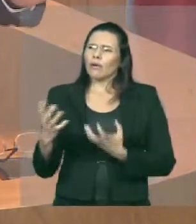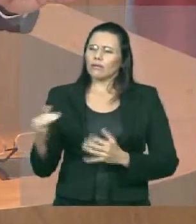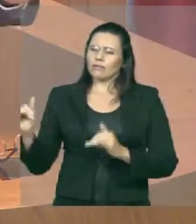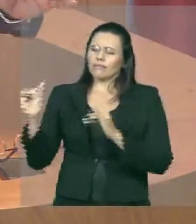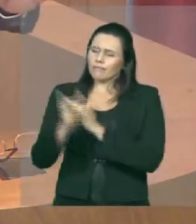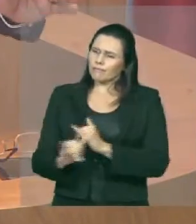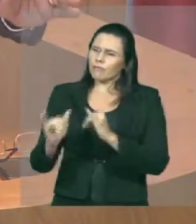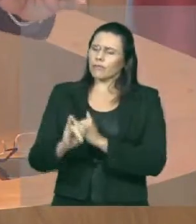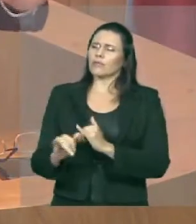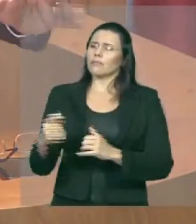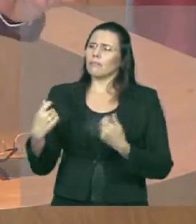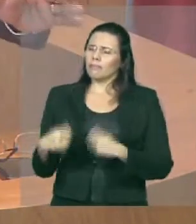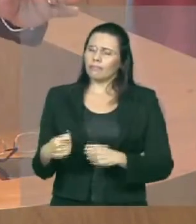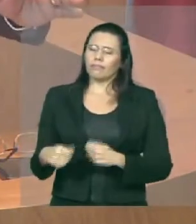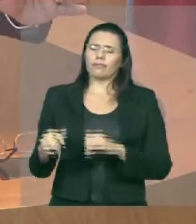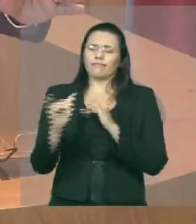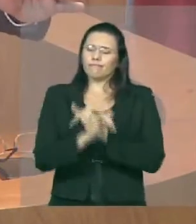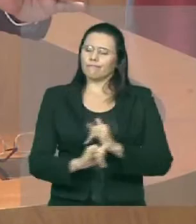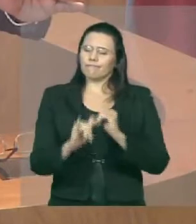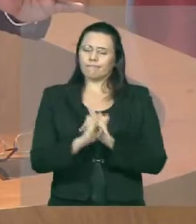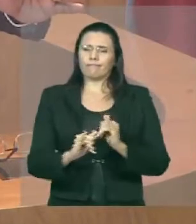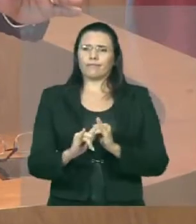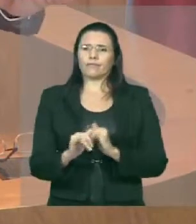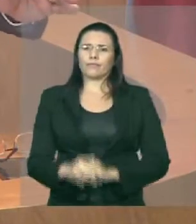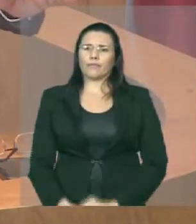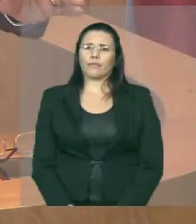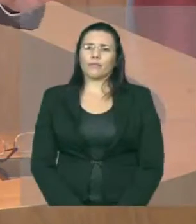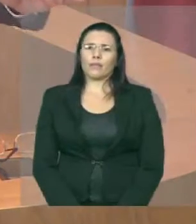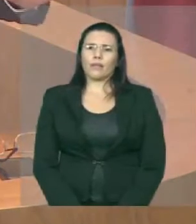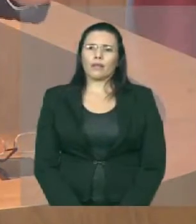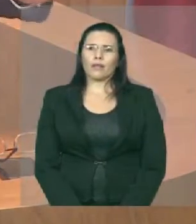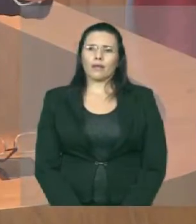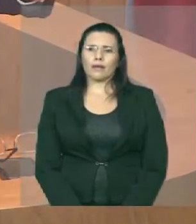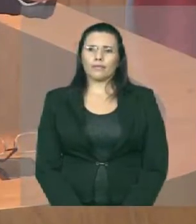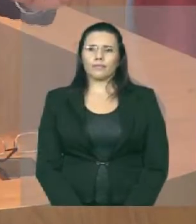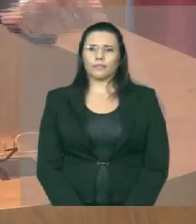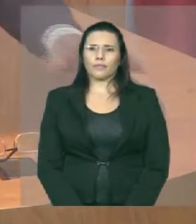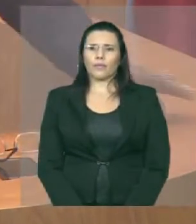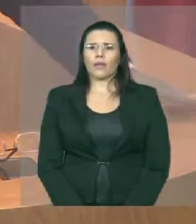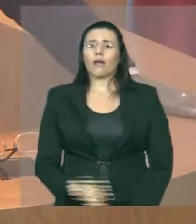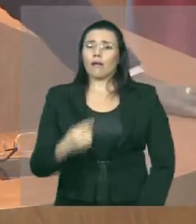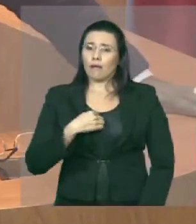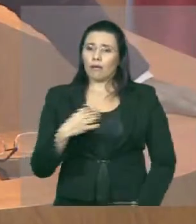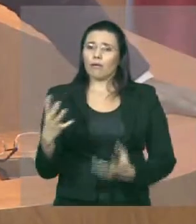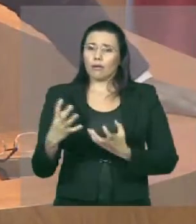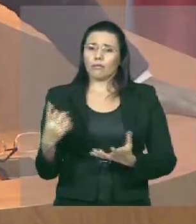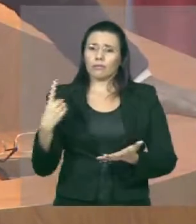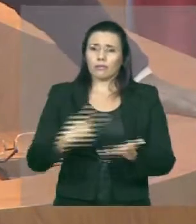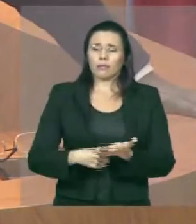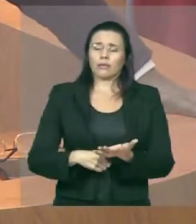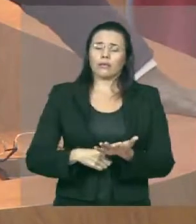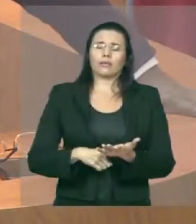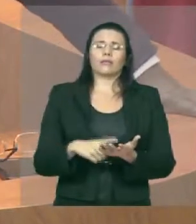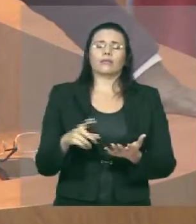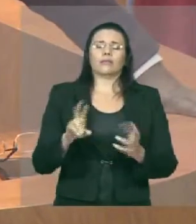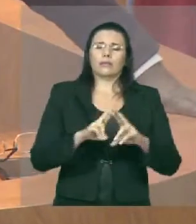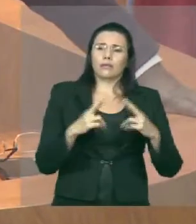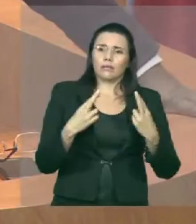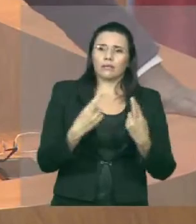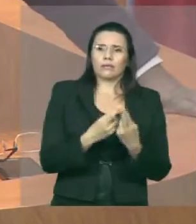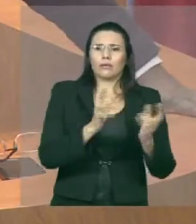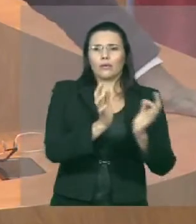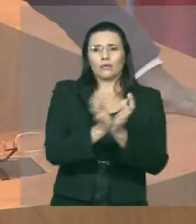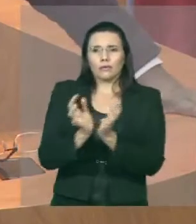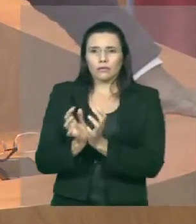O Colombo está dizendo é uma comissão e eu sozinho não faço nada dessa comissão, mas como deputado estadual eu estou pedindo